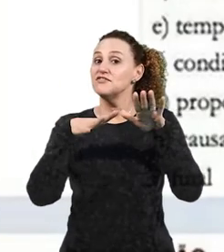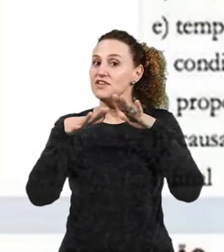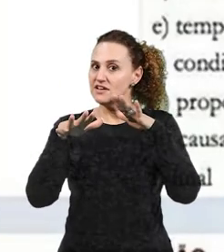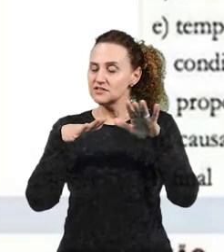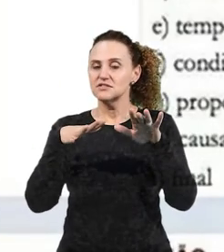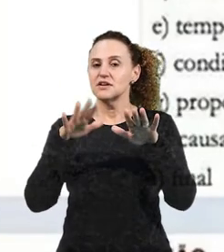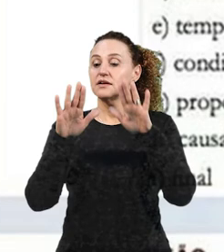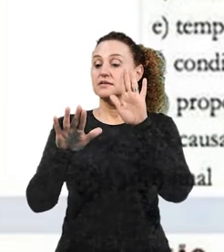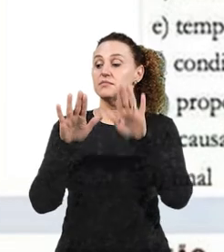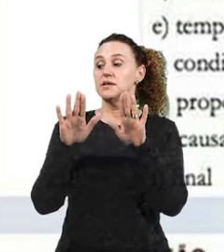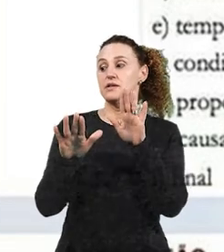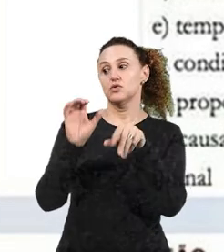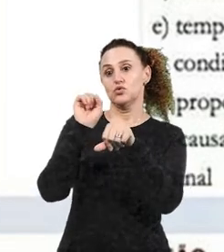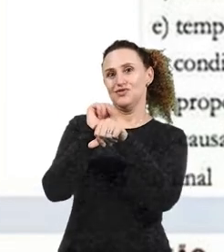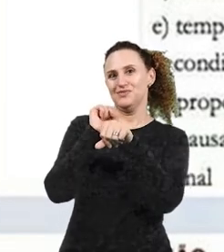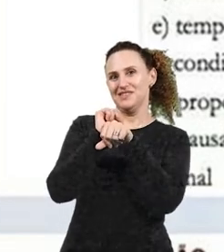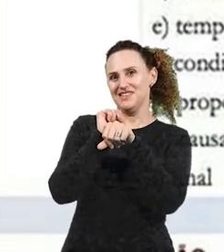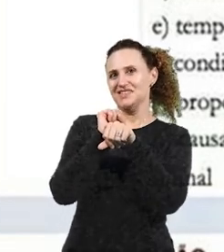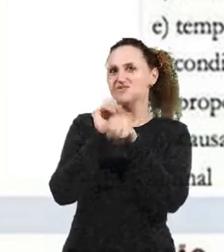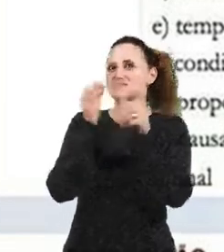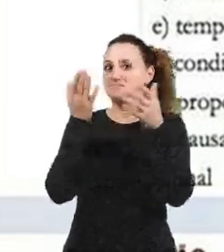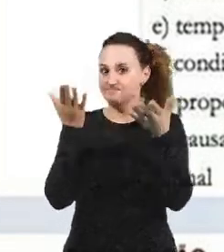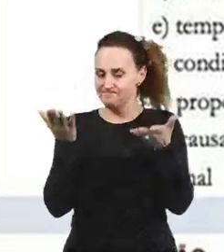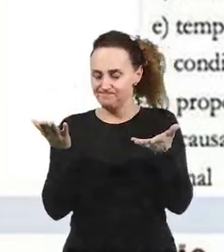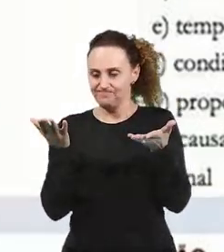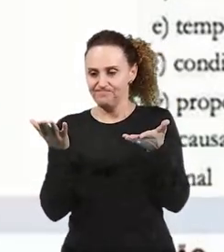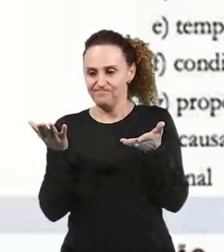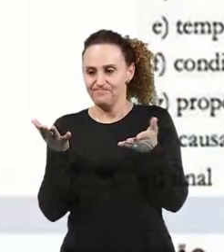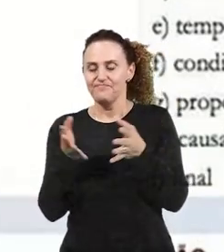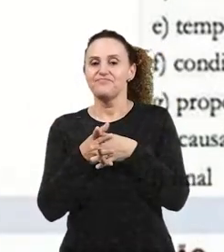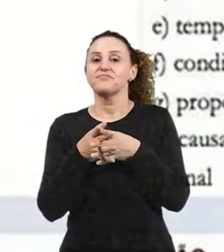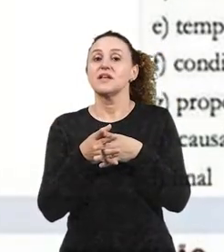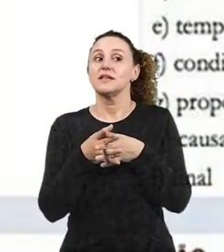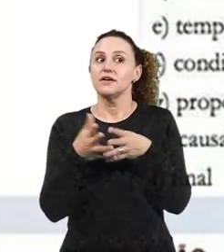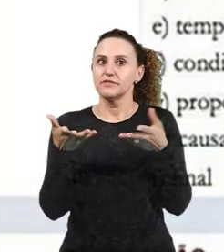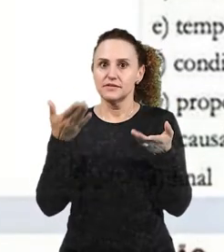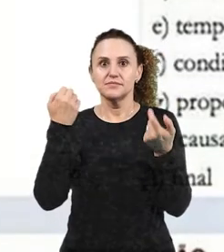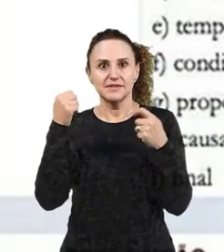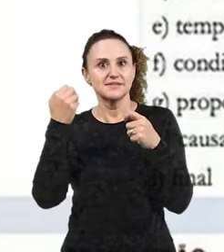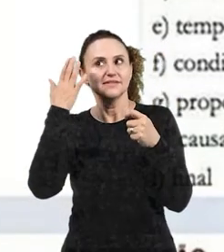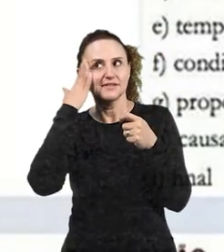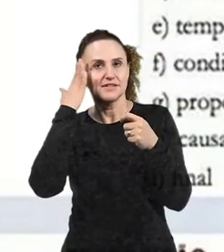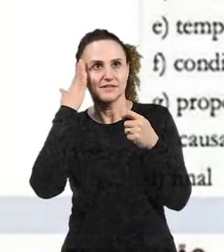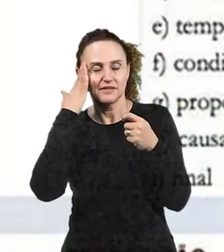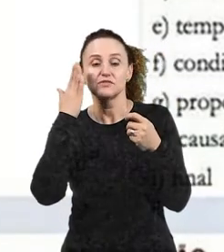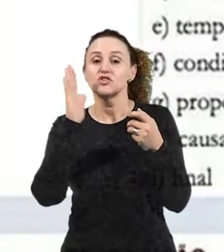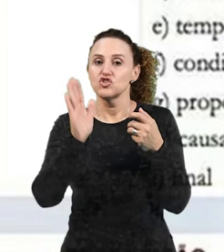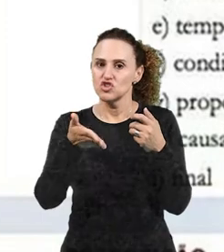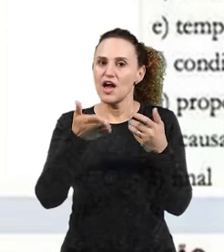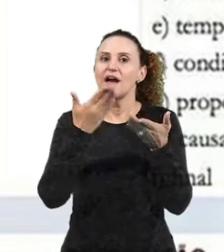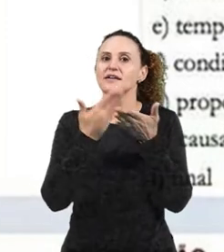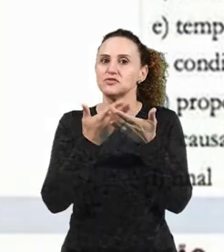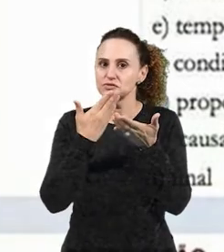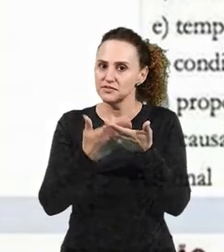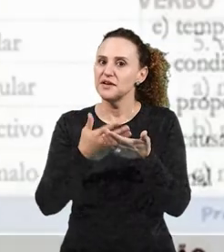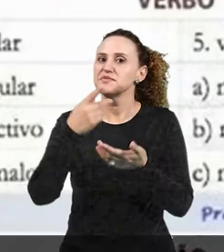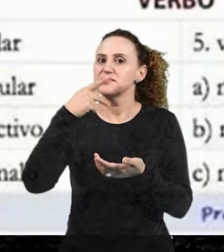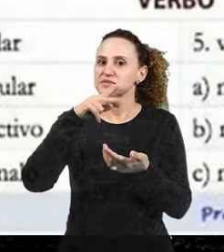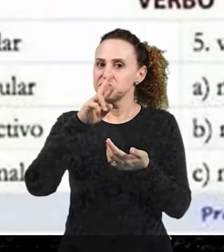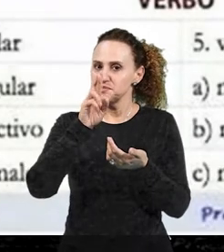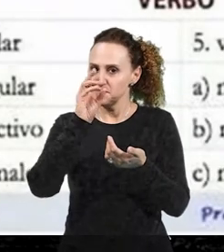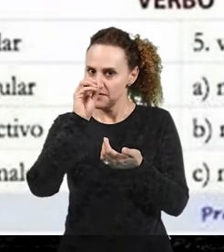com o substantivo, né? Então, pelo menos os pronomes, né, a gente já viu um pouquinho.